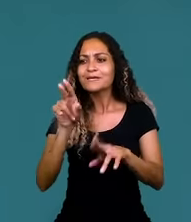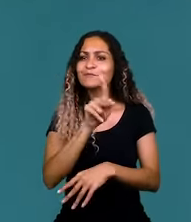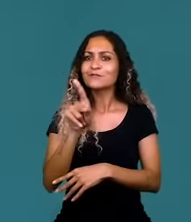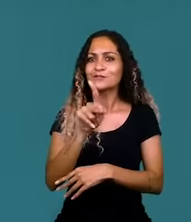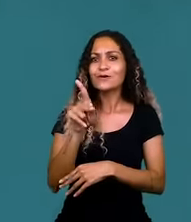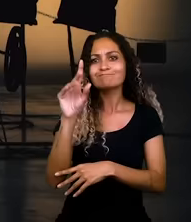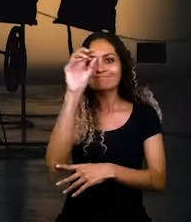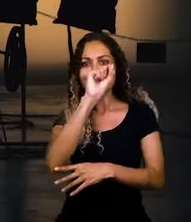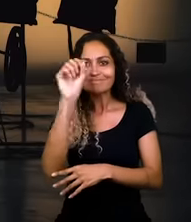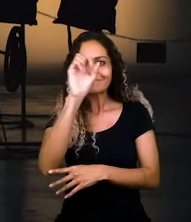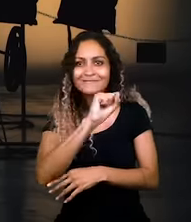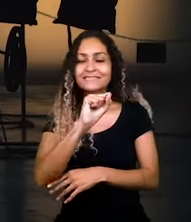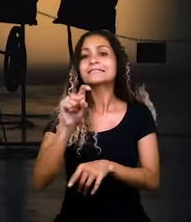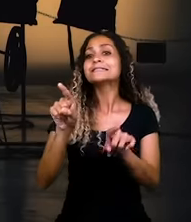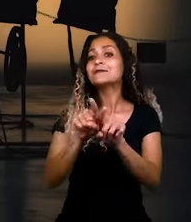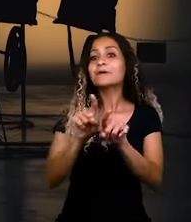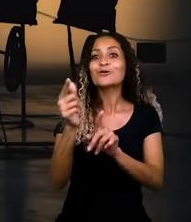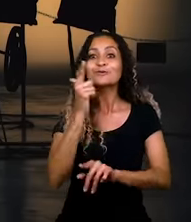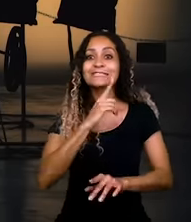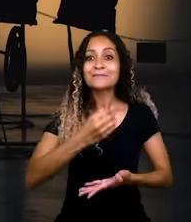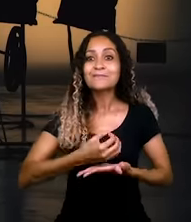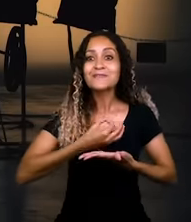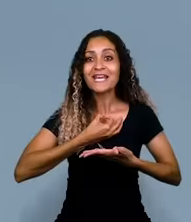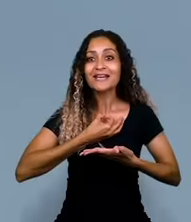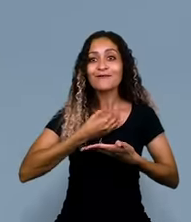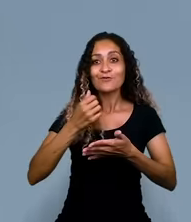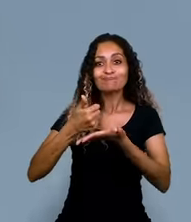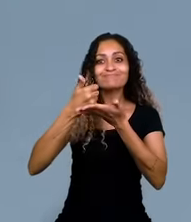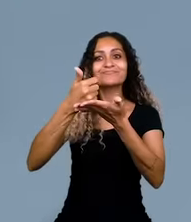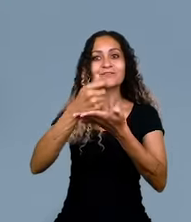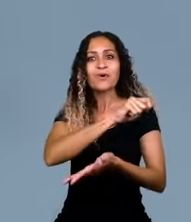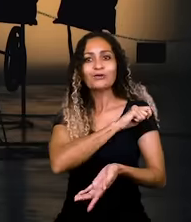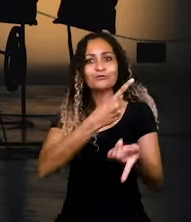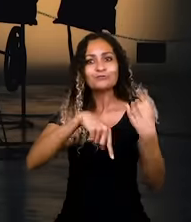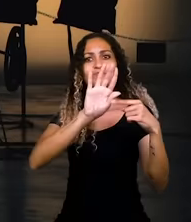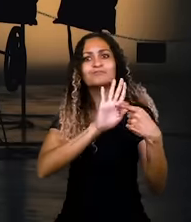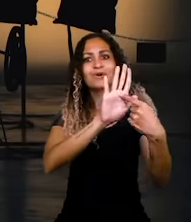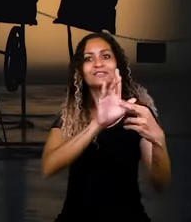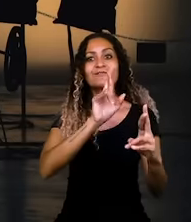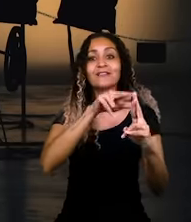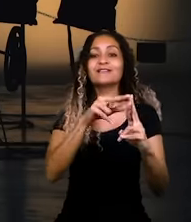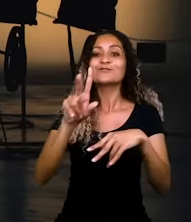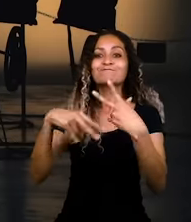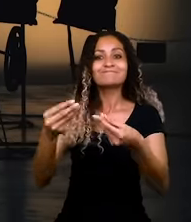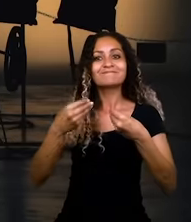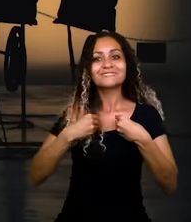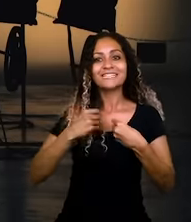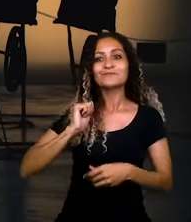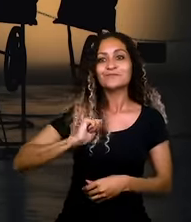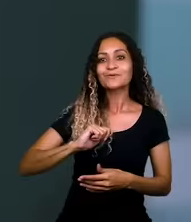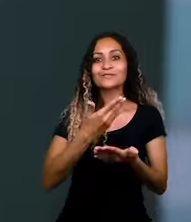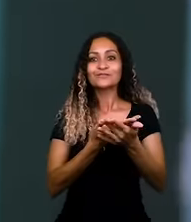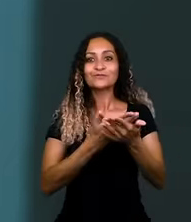os colegas, com professores. E tive uma premiação por ser um aluno de destaque desse projeto, ganhei uma bolsa de estudos